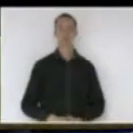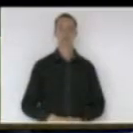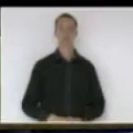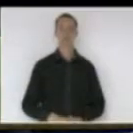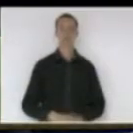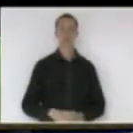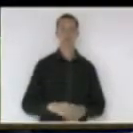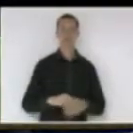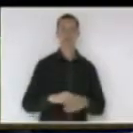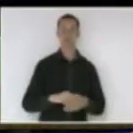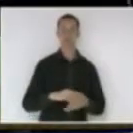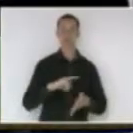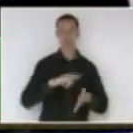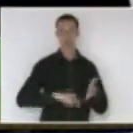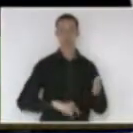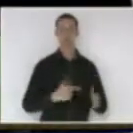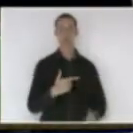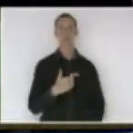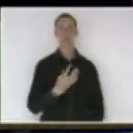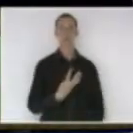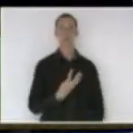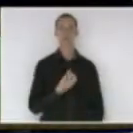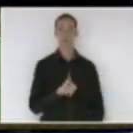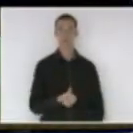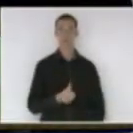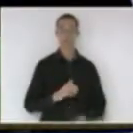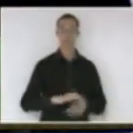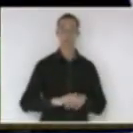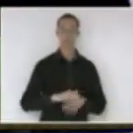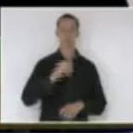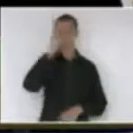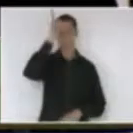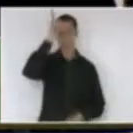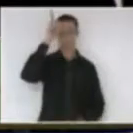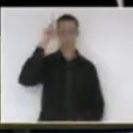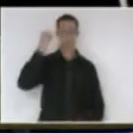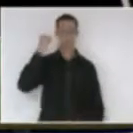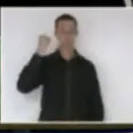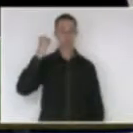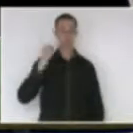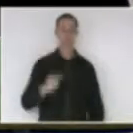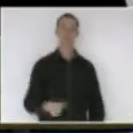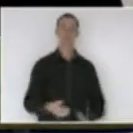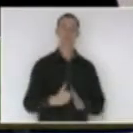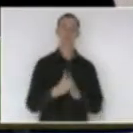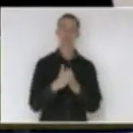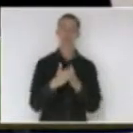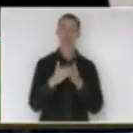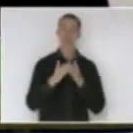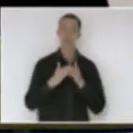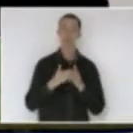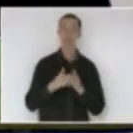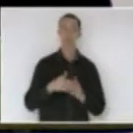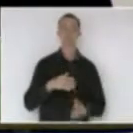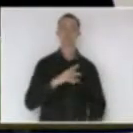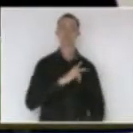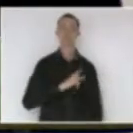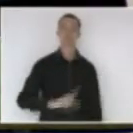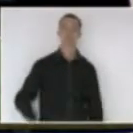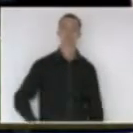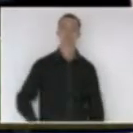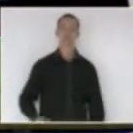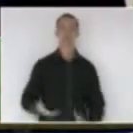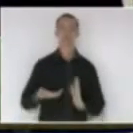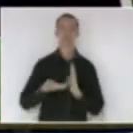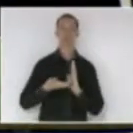moção 246 da deputada Dirce Arden Scheider manifestando apelo ao presidente do senado presidente